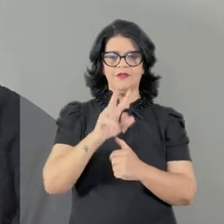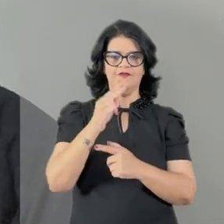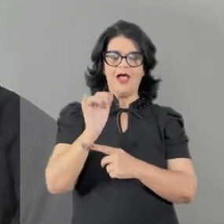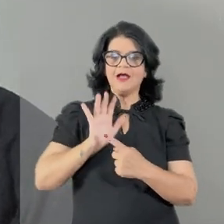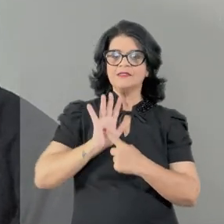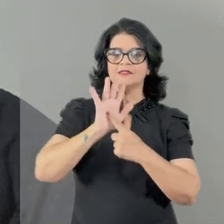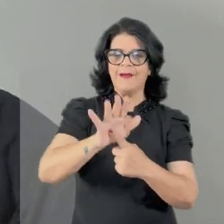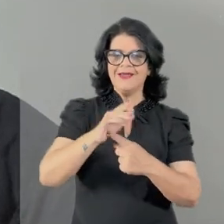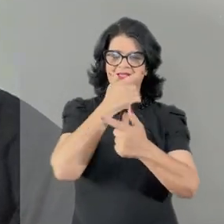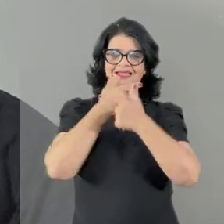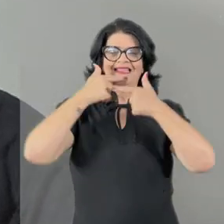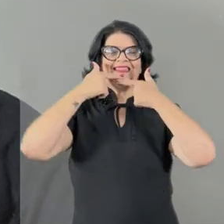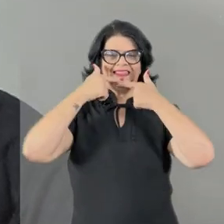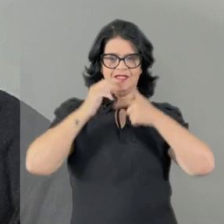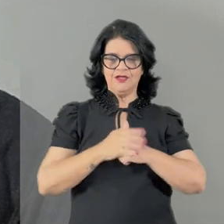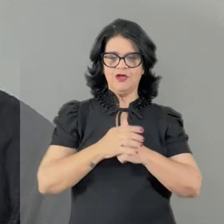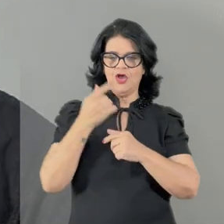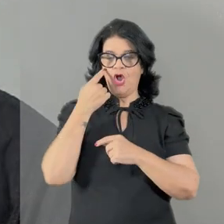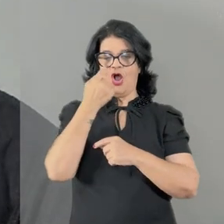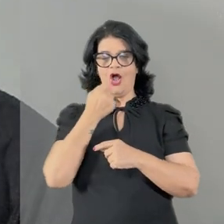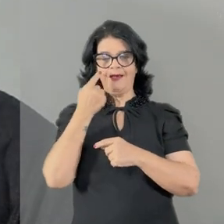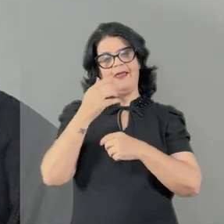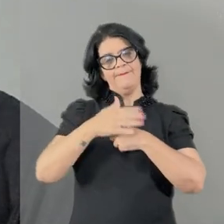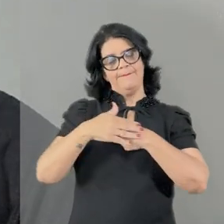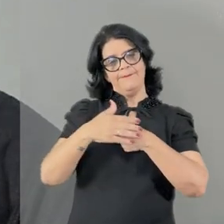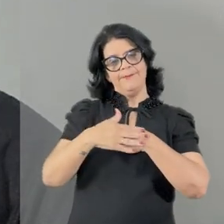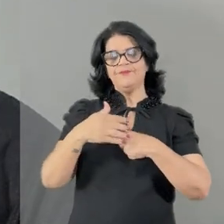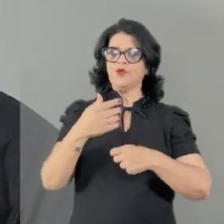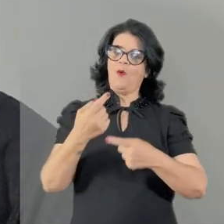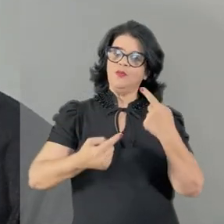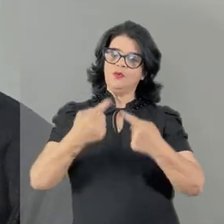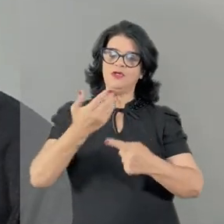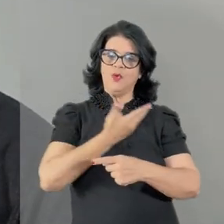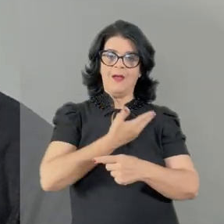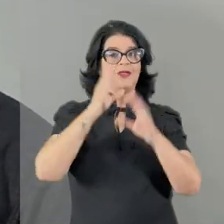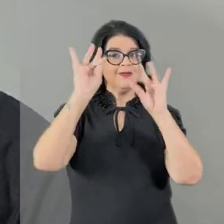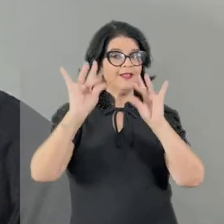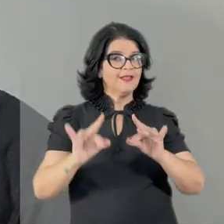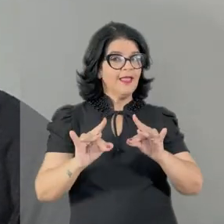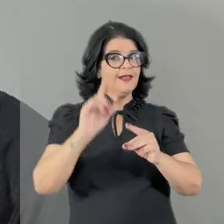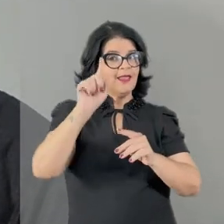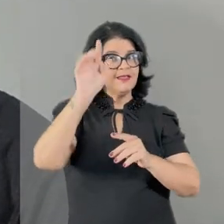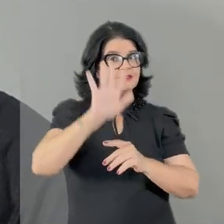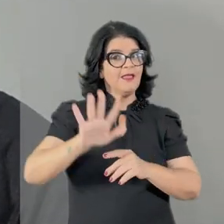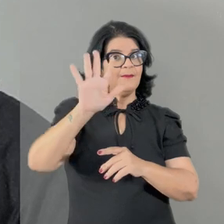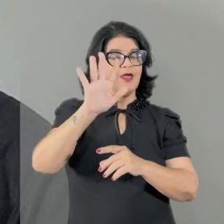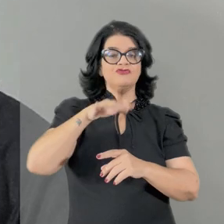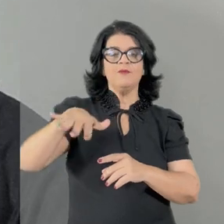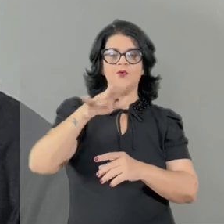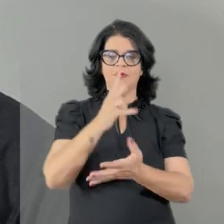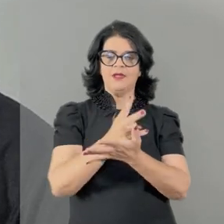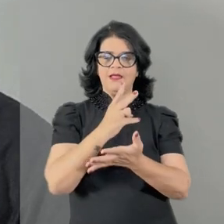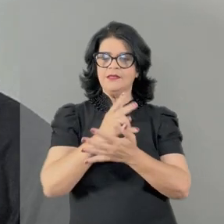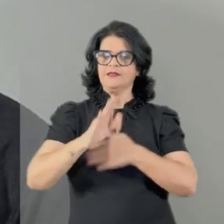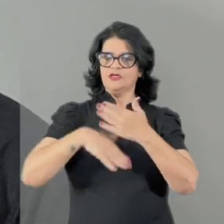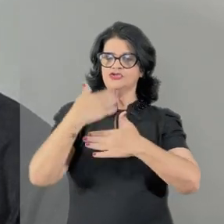Vargas aparece com um sorriso bom na chão, um olhar paternal, um político amigo. Detalhe, essa é a imagem pública que ele